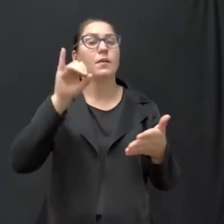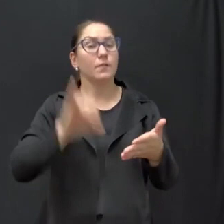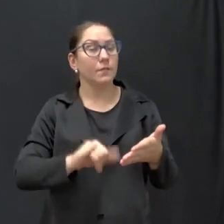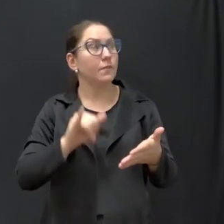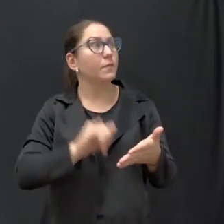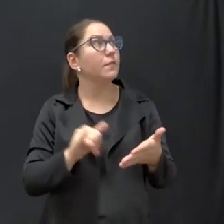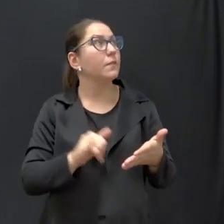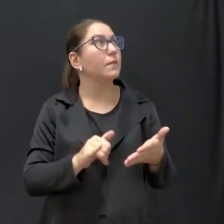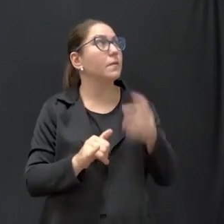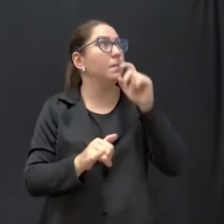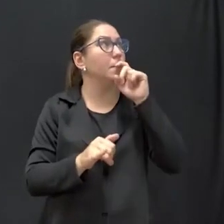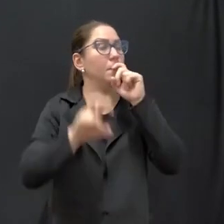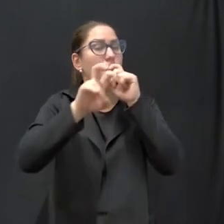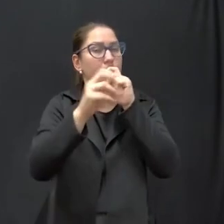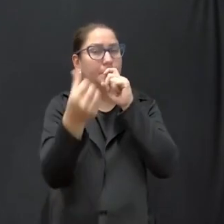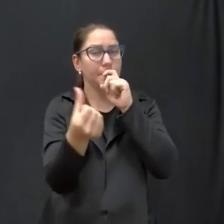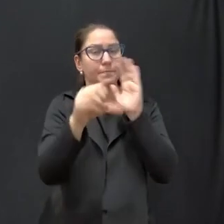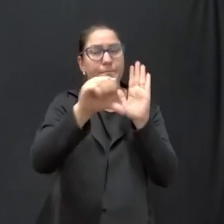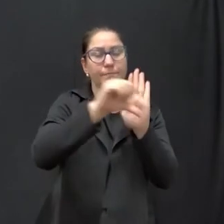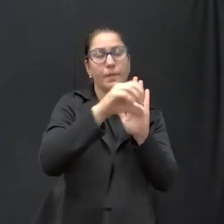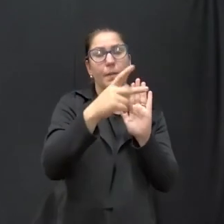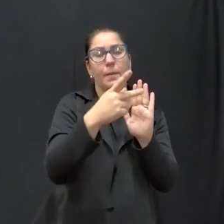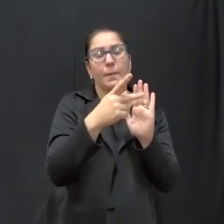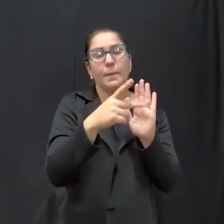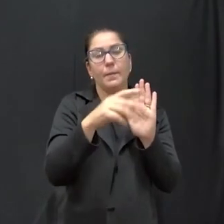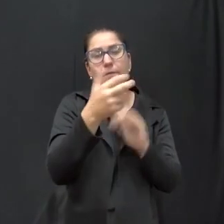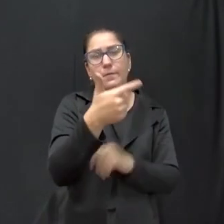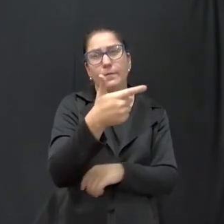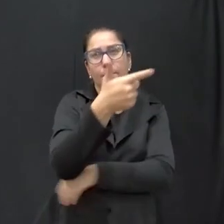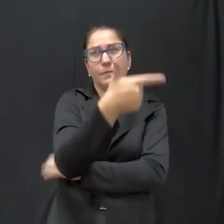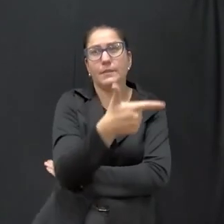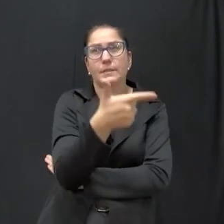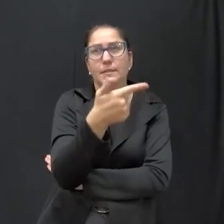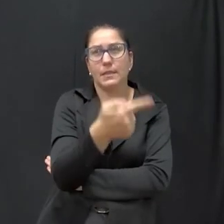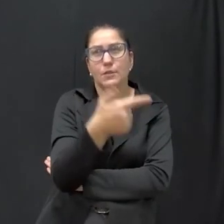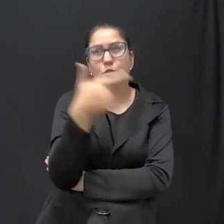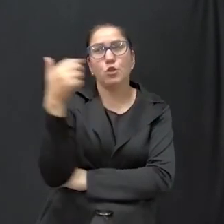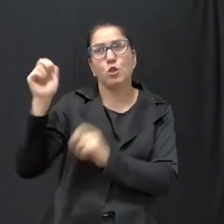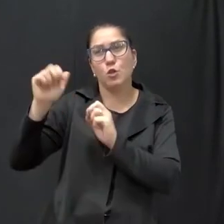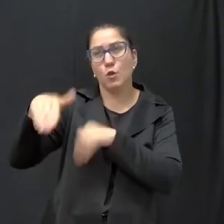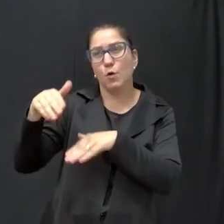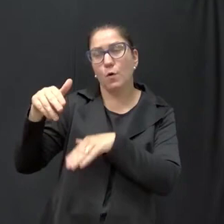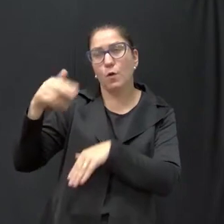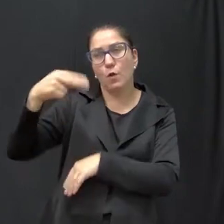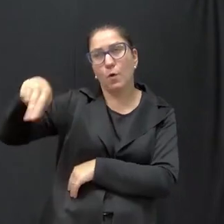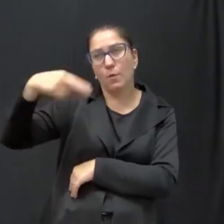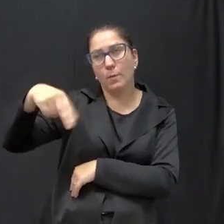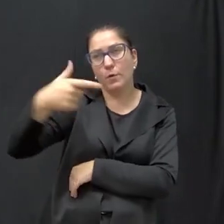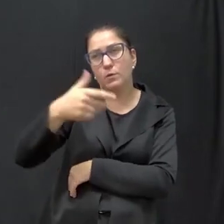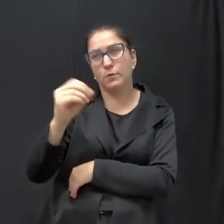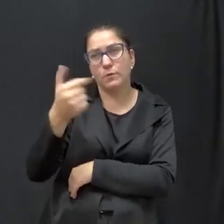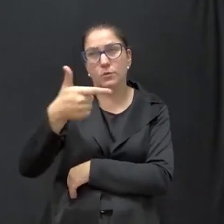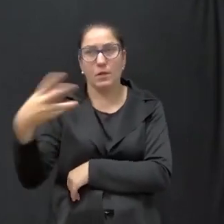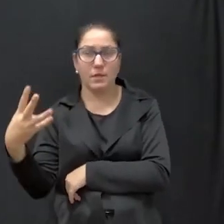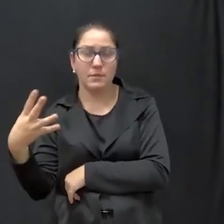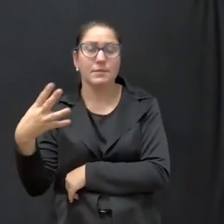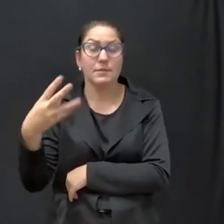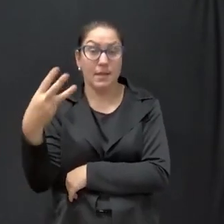pela portaria 56, de 27 de novembro de 2023. Quem foi